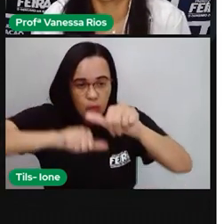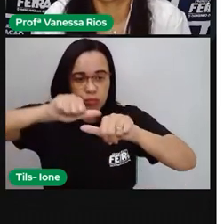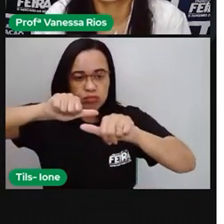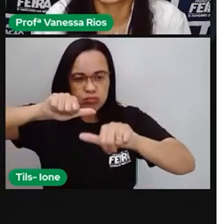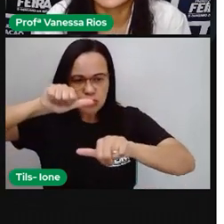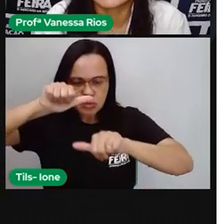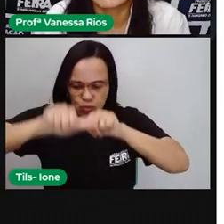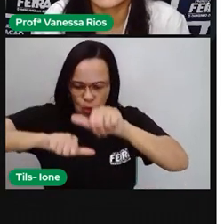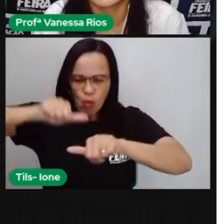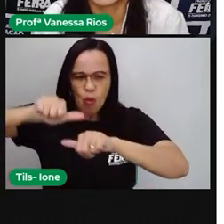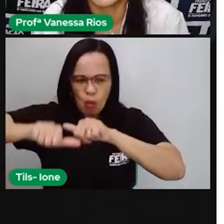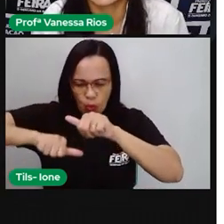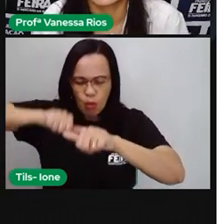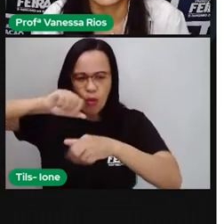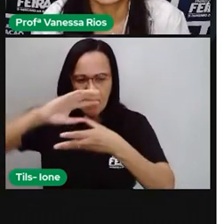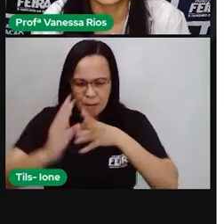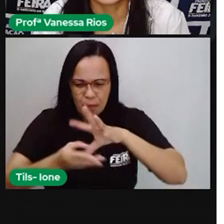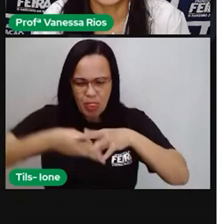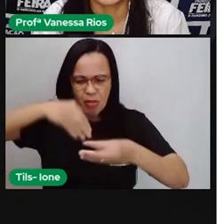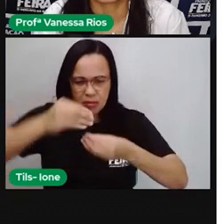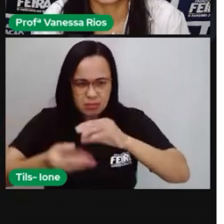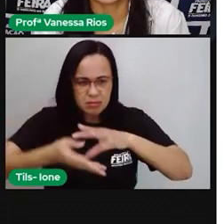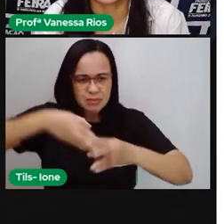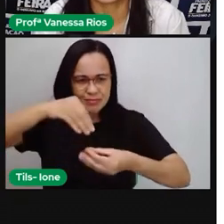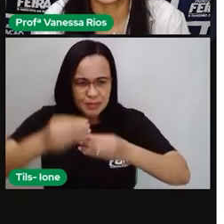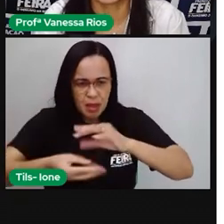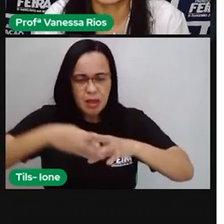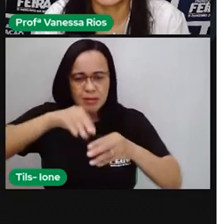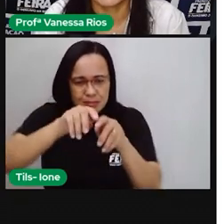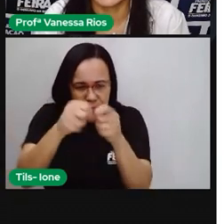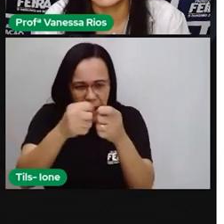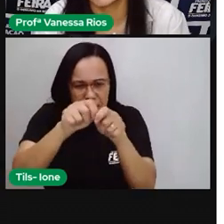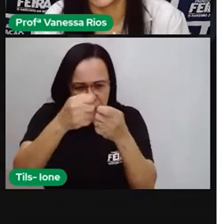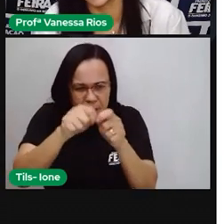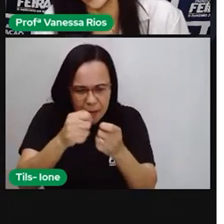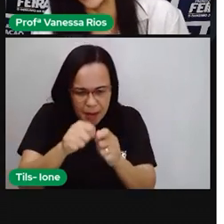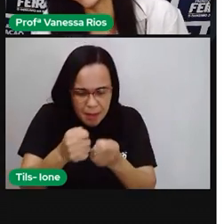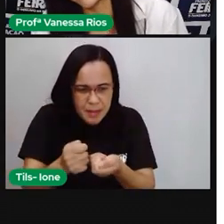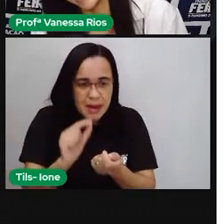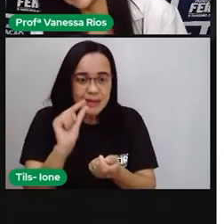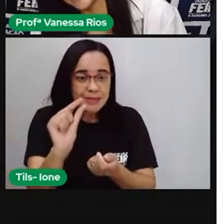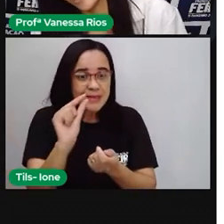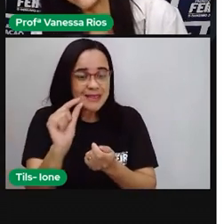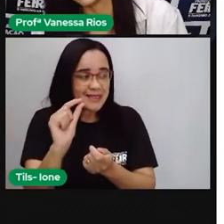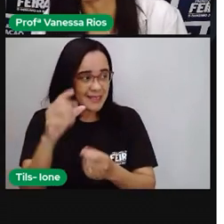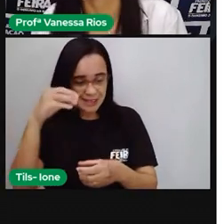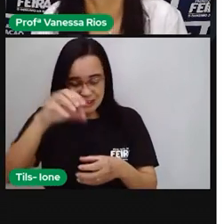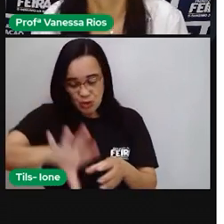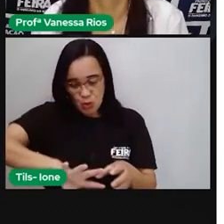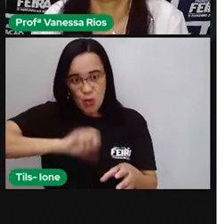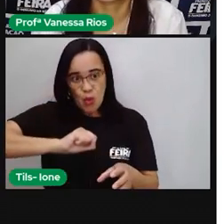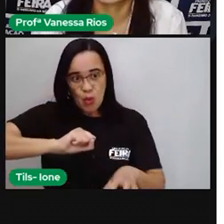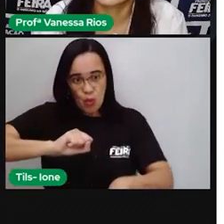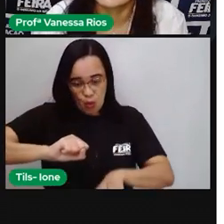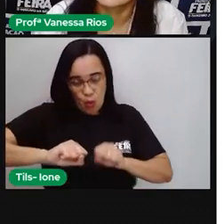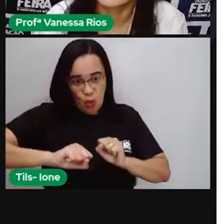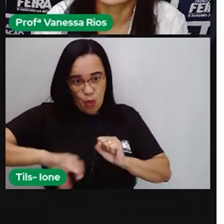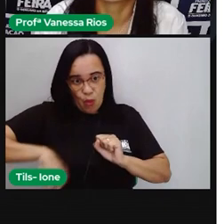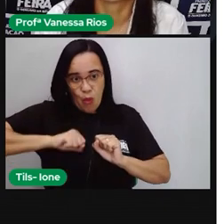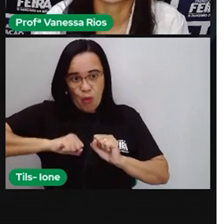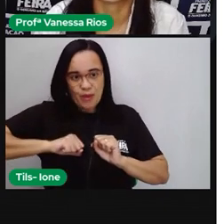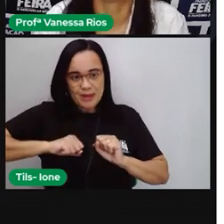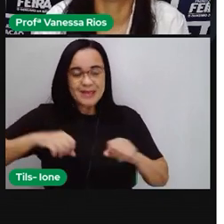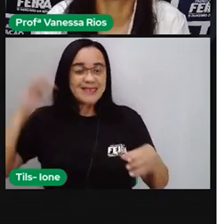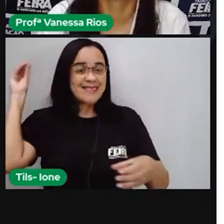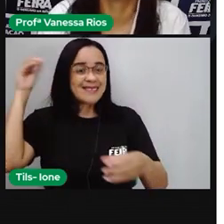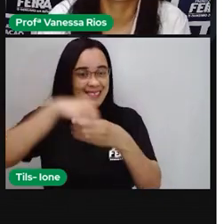Vai sendo destruído, vai sendo ali transformado em pedacinhos menores. o nosso corpo vai absorvendo e desempenhando